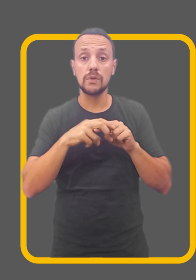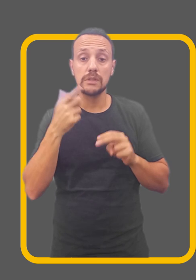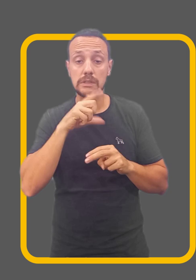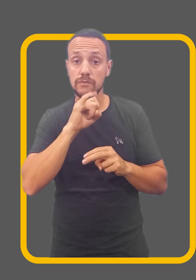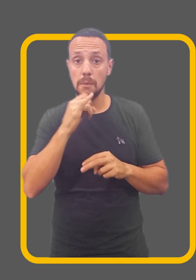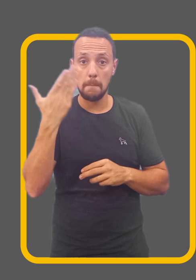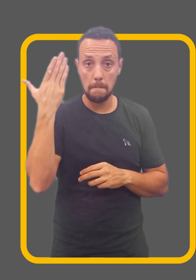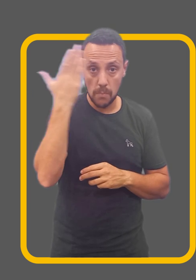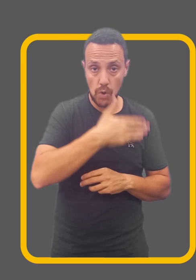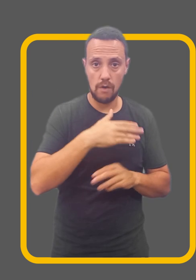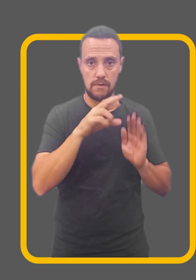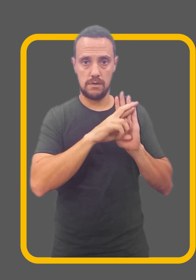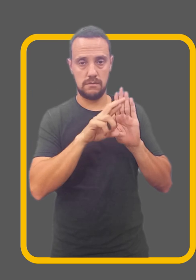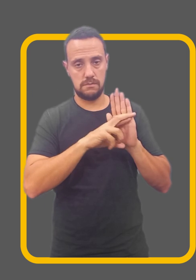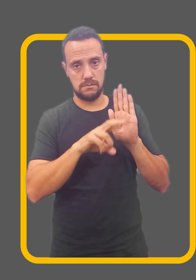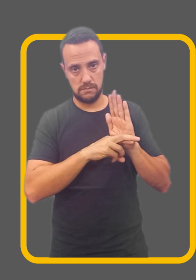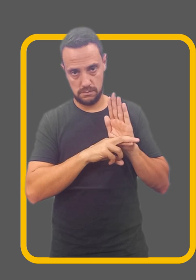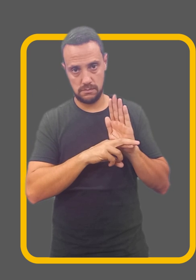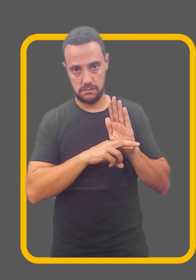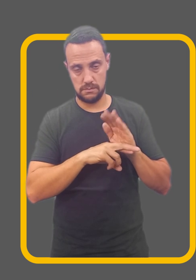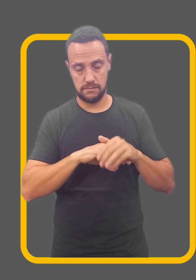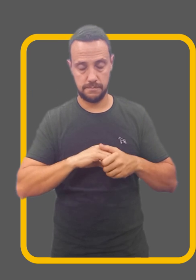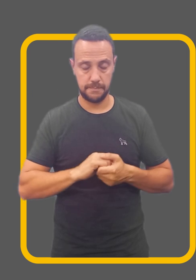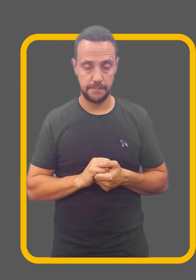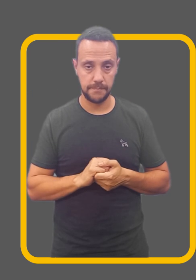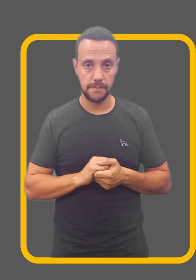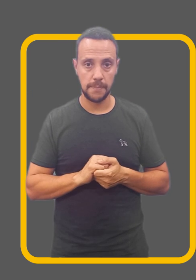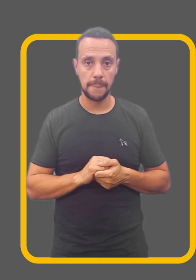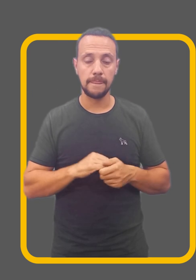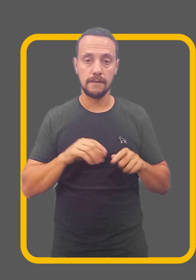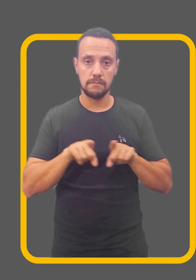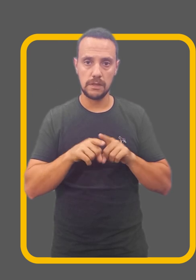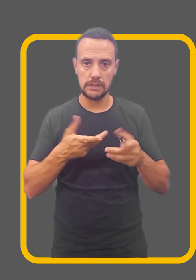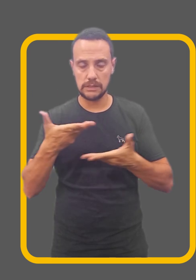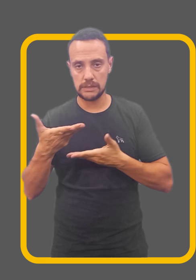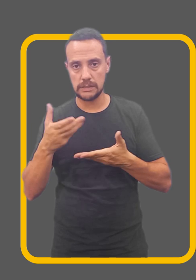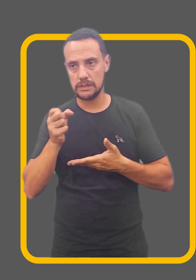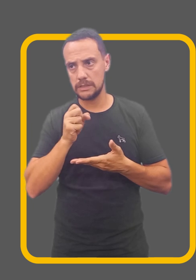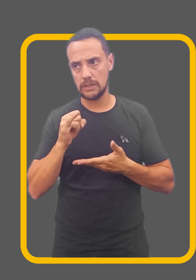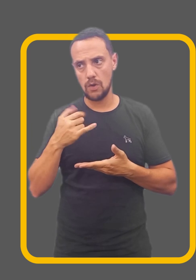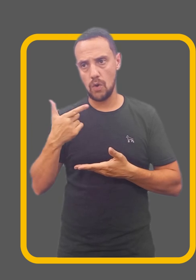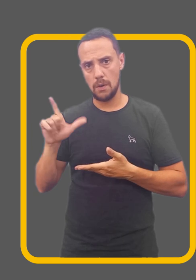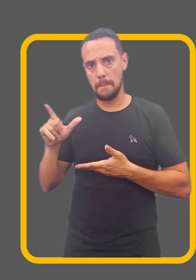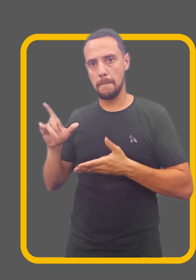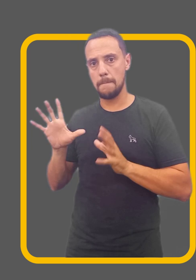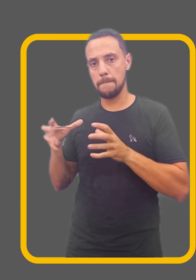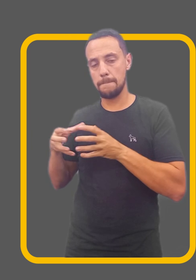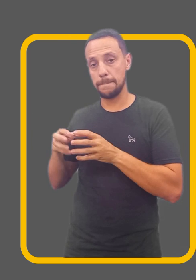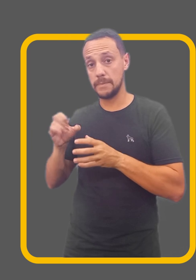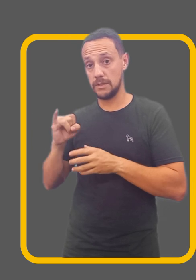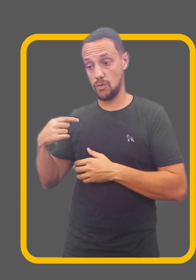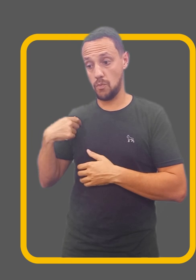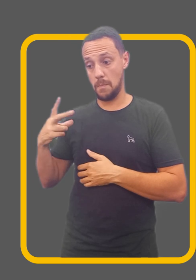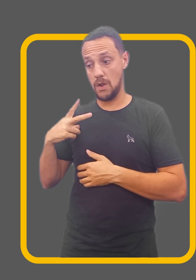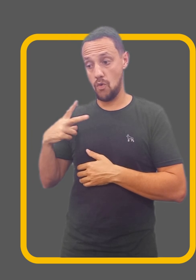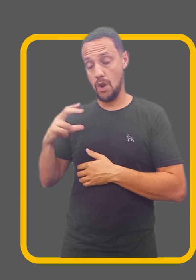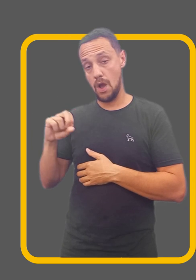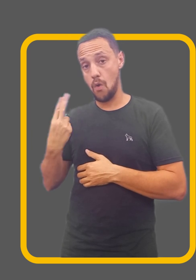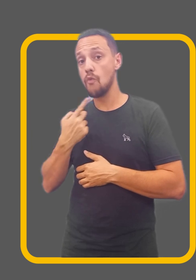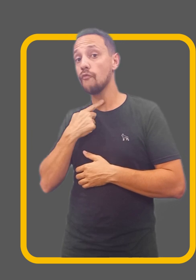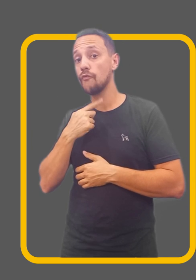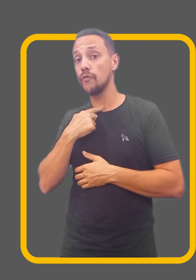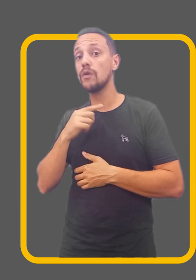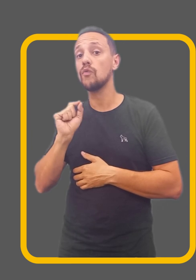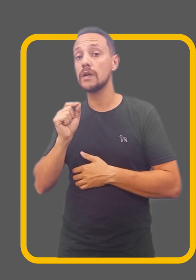caso de comprovação dos requisitos. Em relação à contribuição facultativa ou individual, o